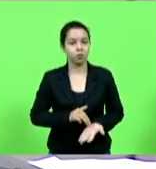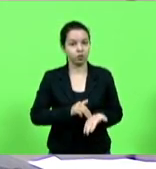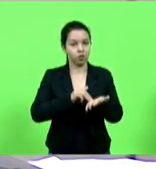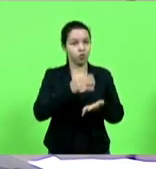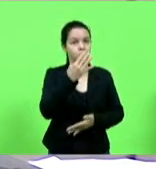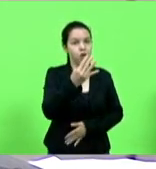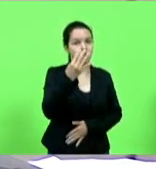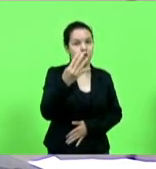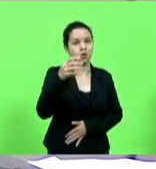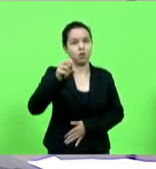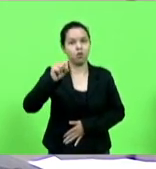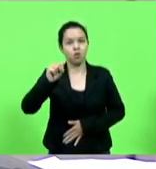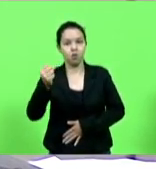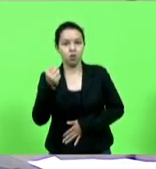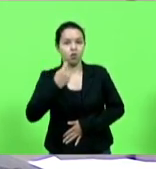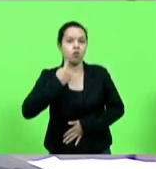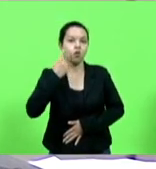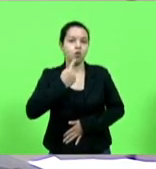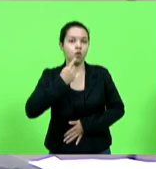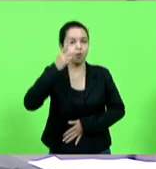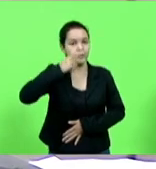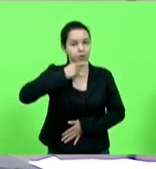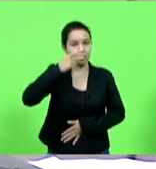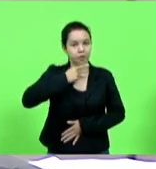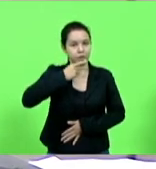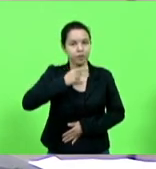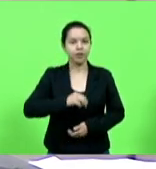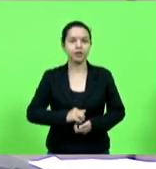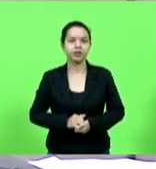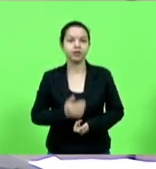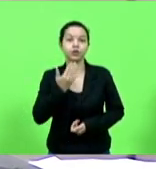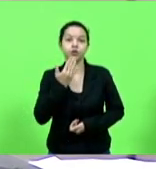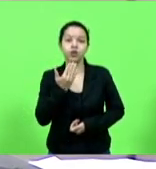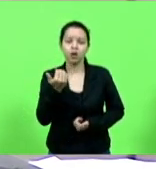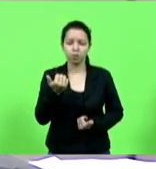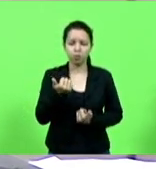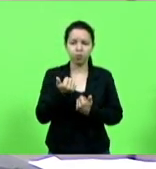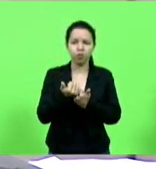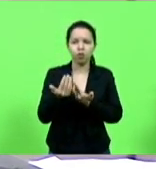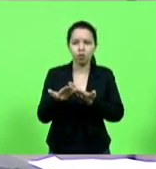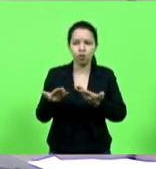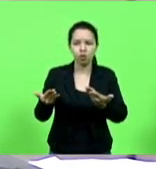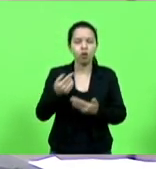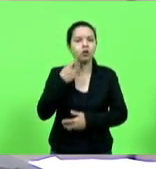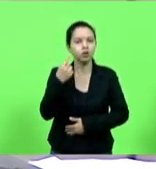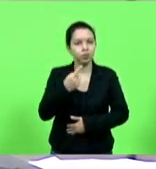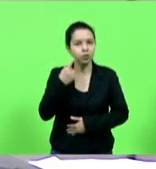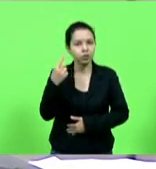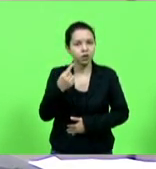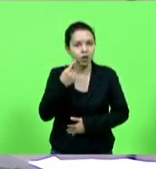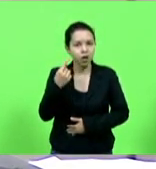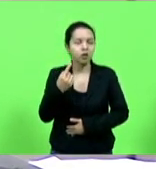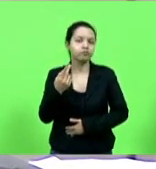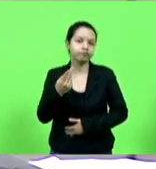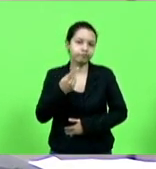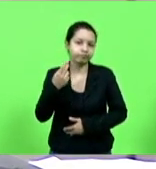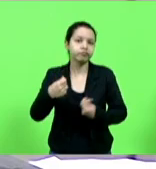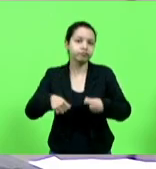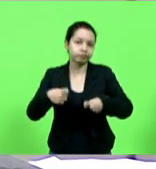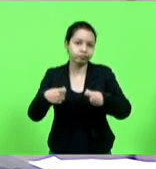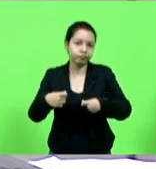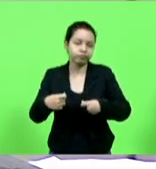deputado Kennedy Nunes solicitando apoio aos colegas parlamentares para colocar em pauta urgente